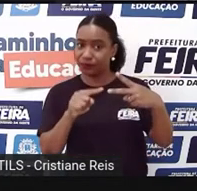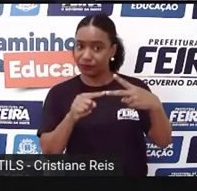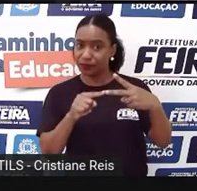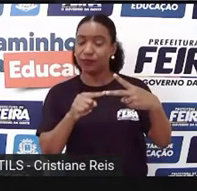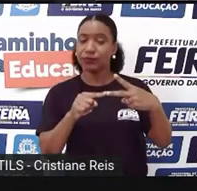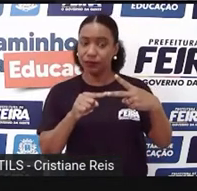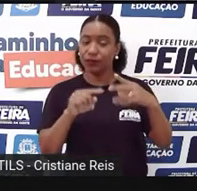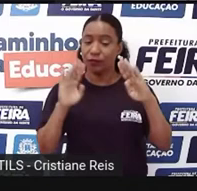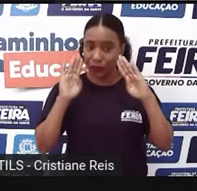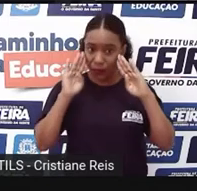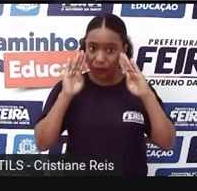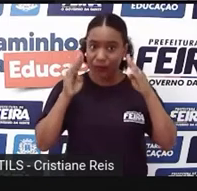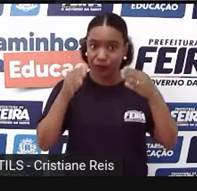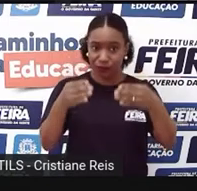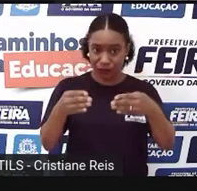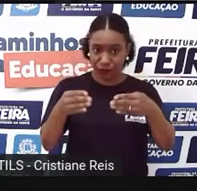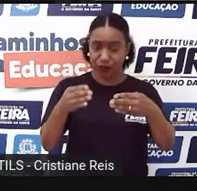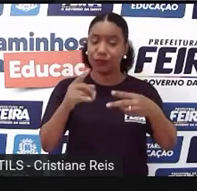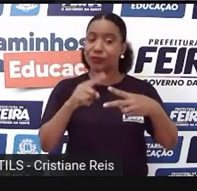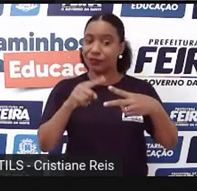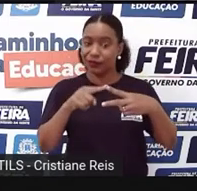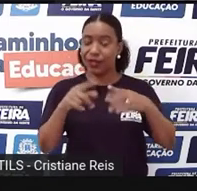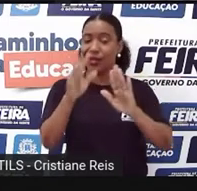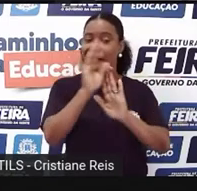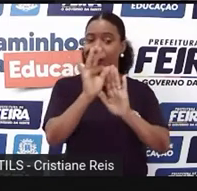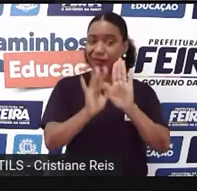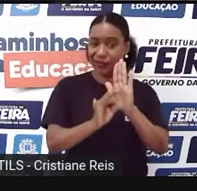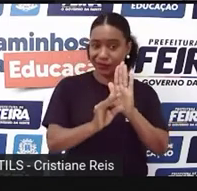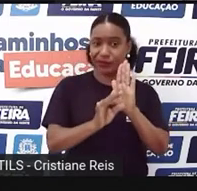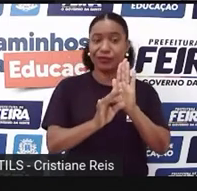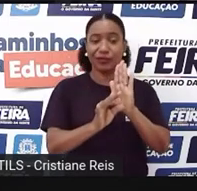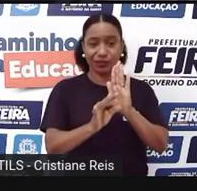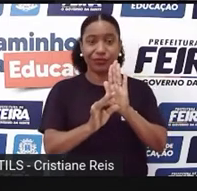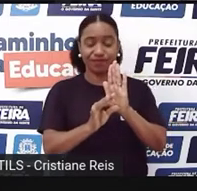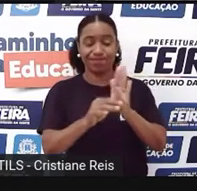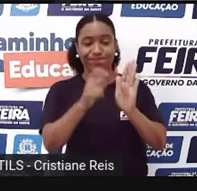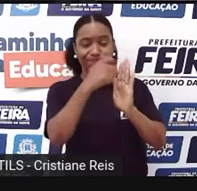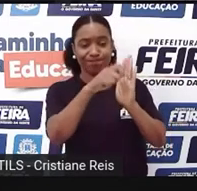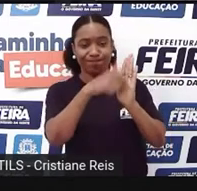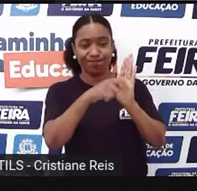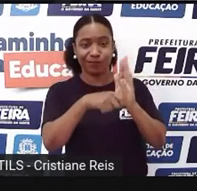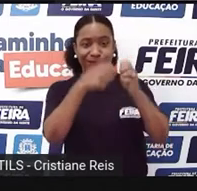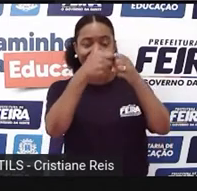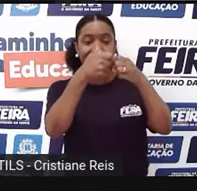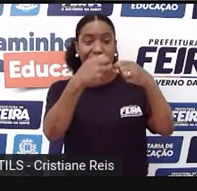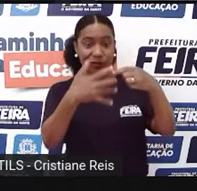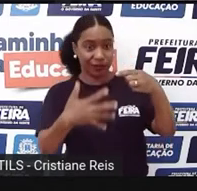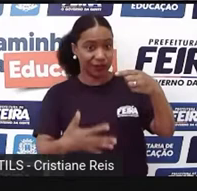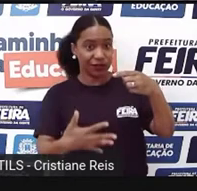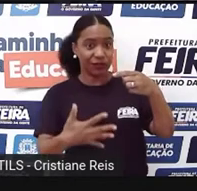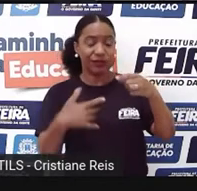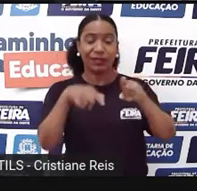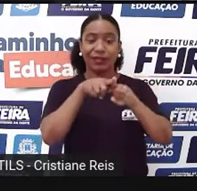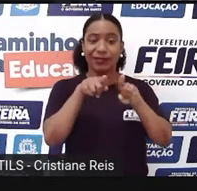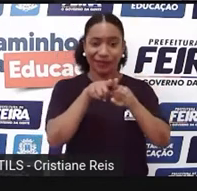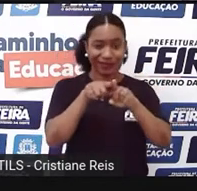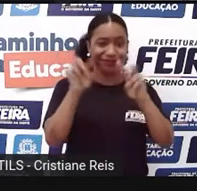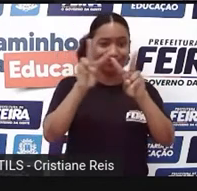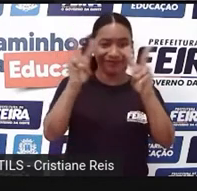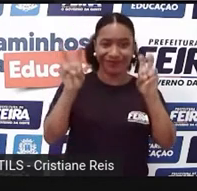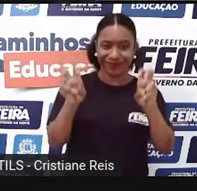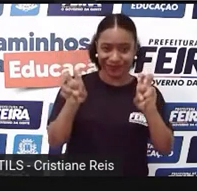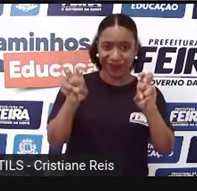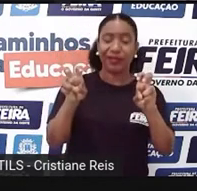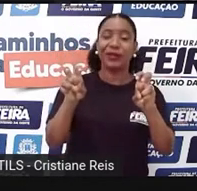textos escritos de cunho narrativo e descritivo em língua inglesa, abordando temáticas cotidianas,